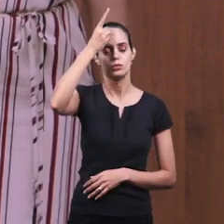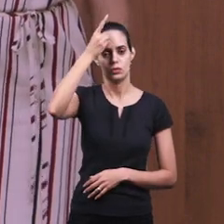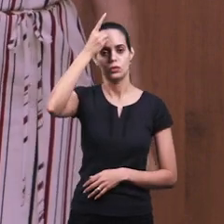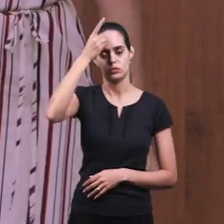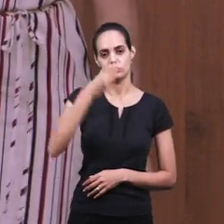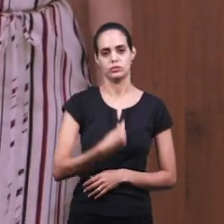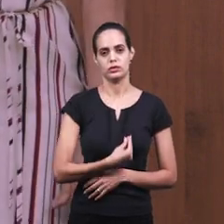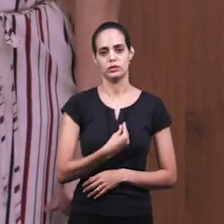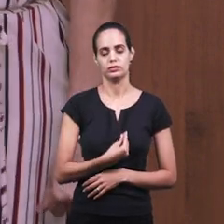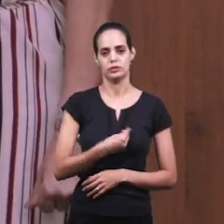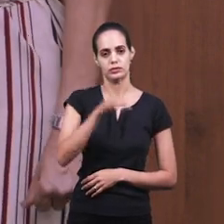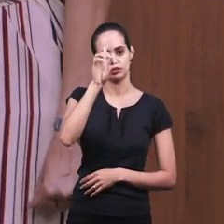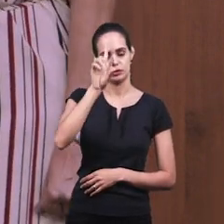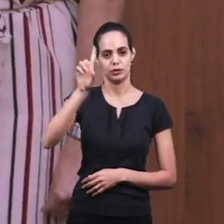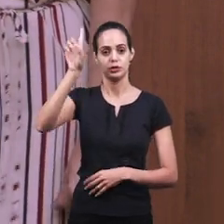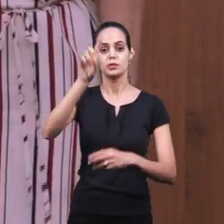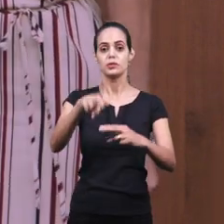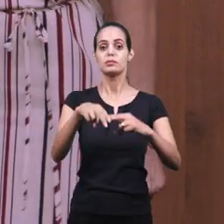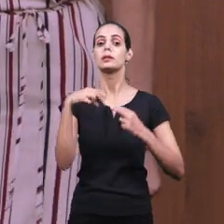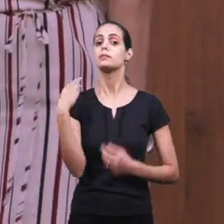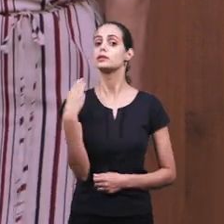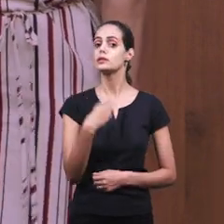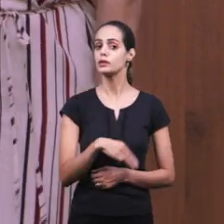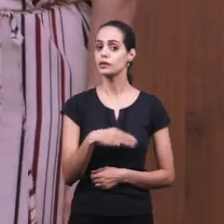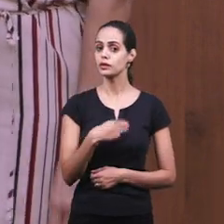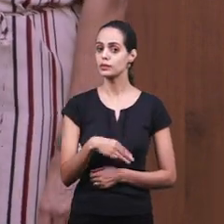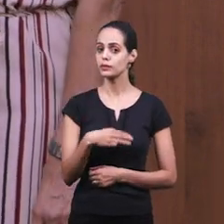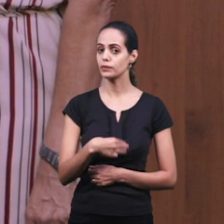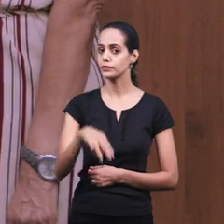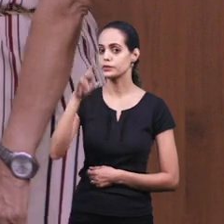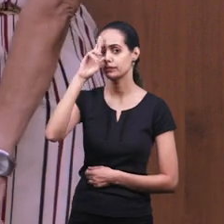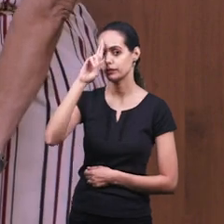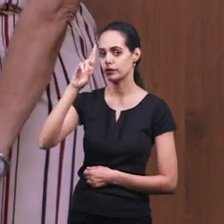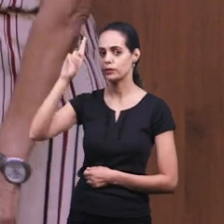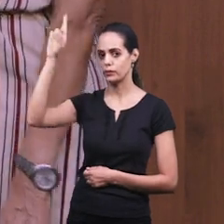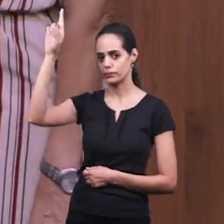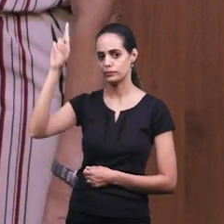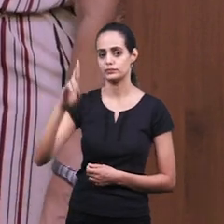Através da misericórdia do Senhor